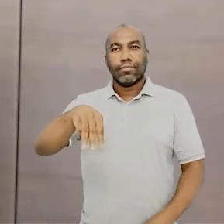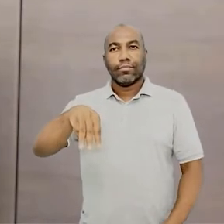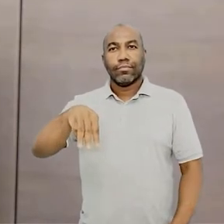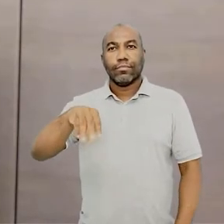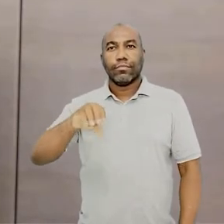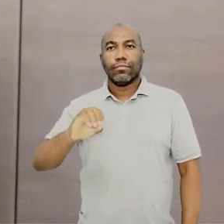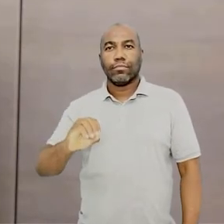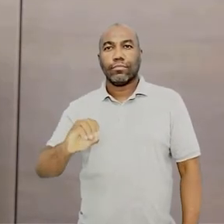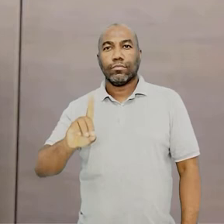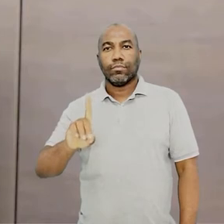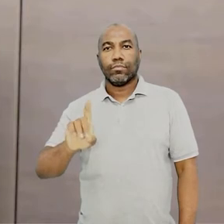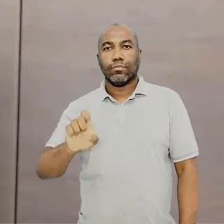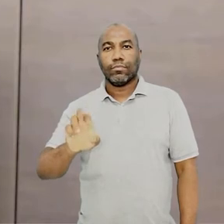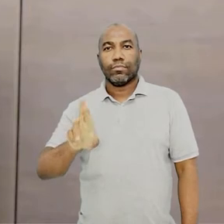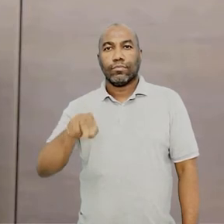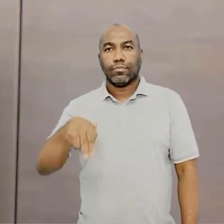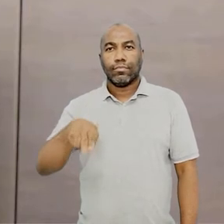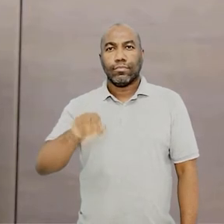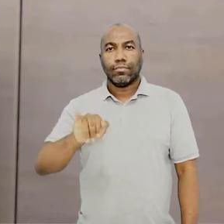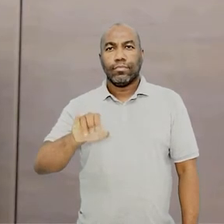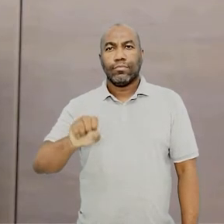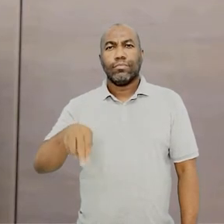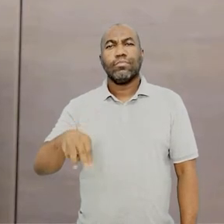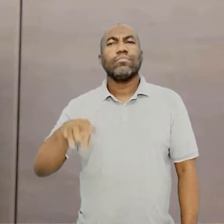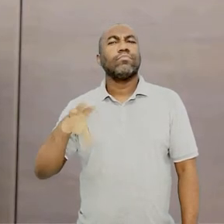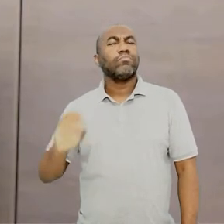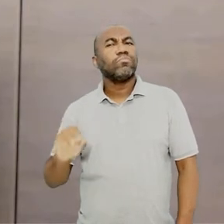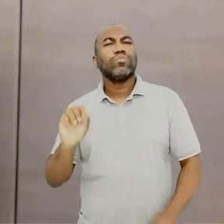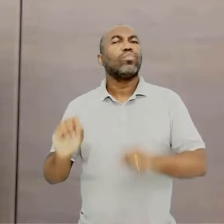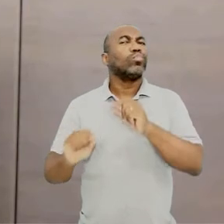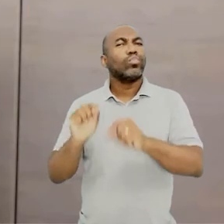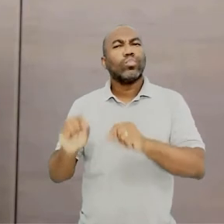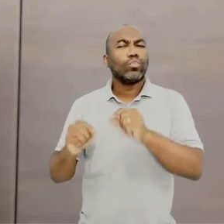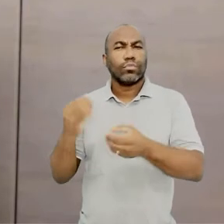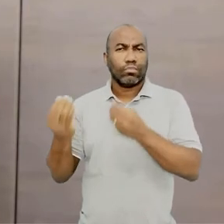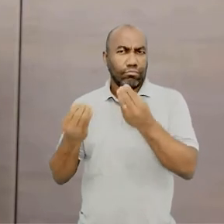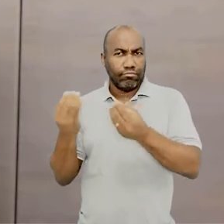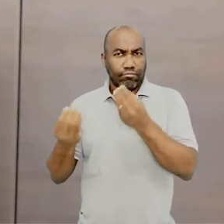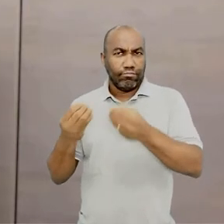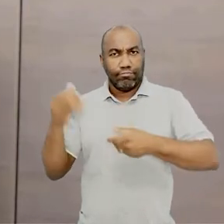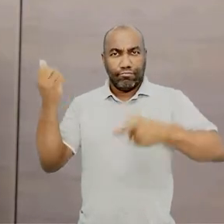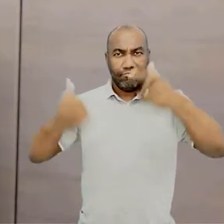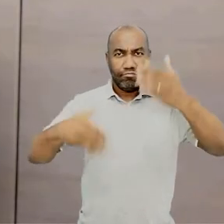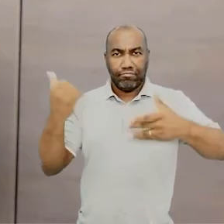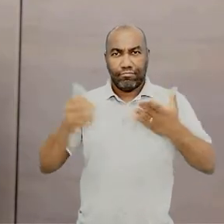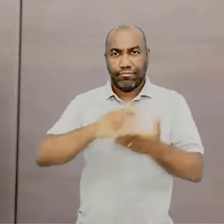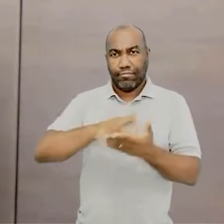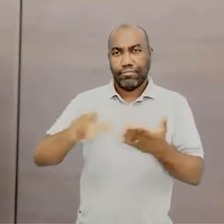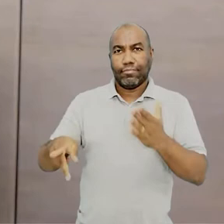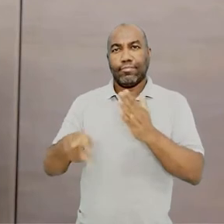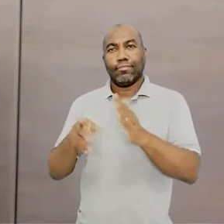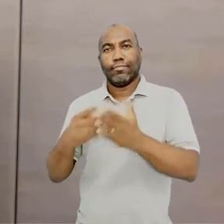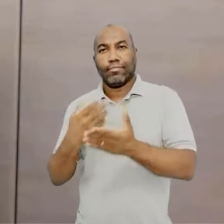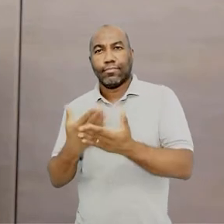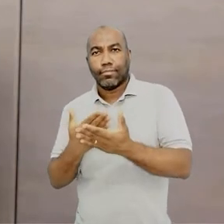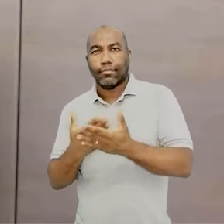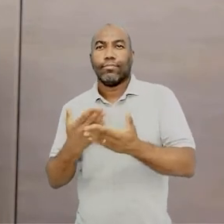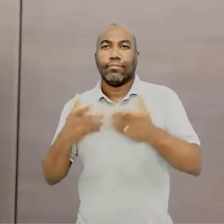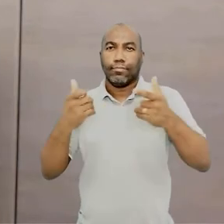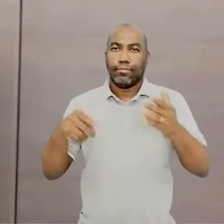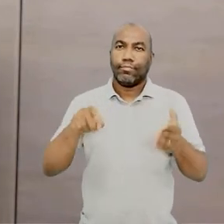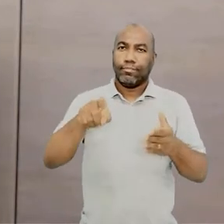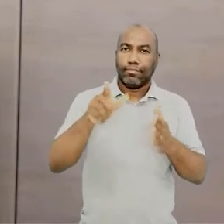Brasil e tão importante para tudo que vivemos hoje. Então, você não pode perder a aula. Pega a caneta, papel